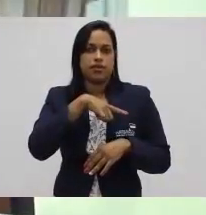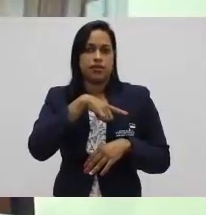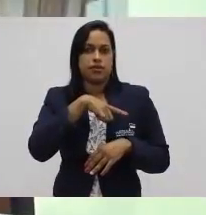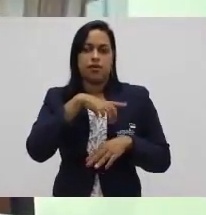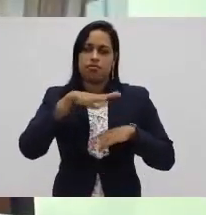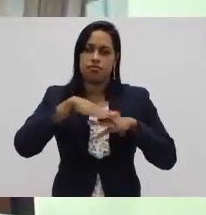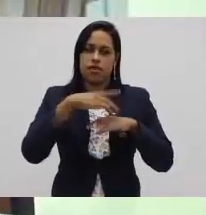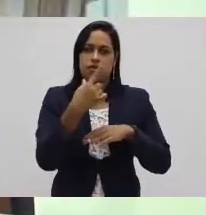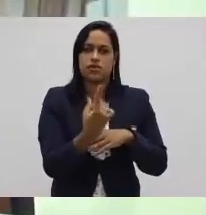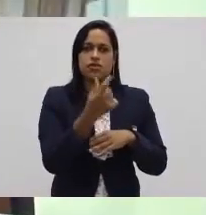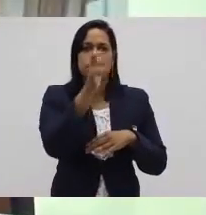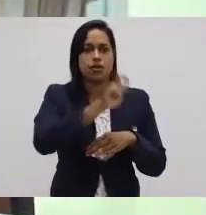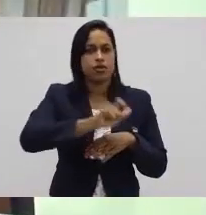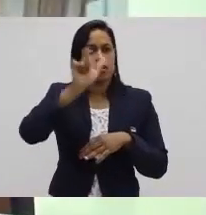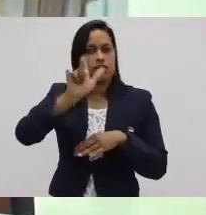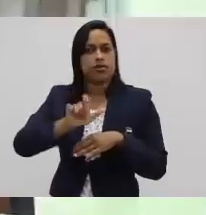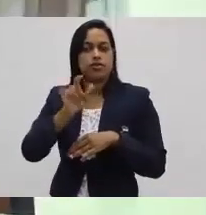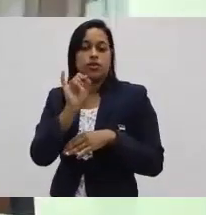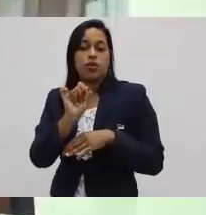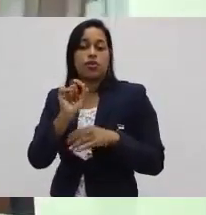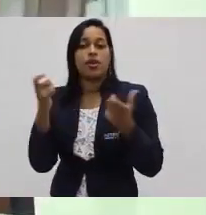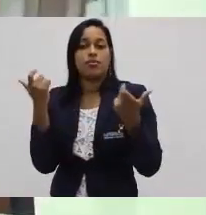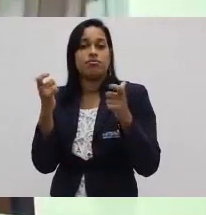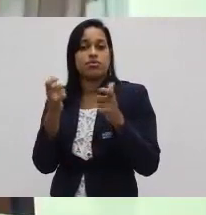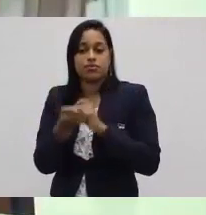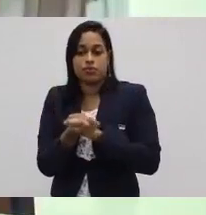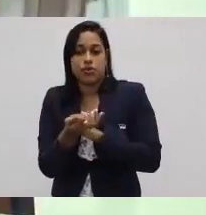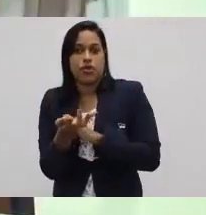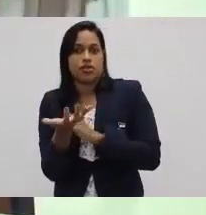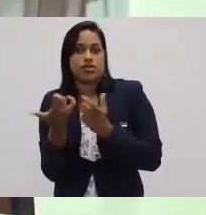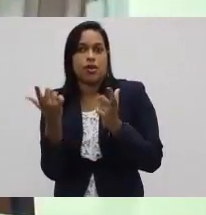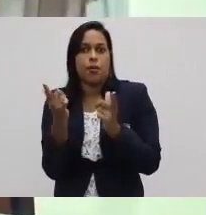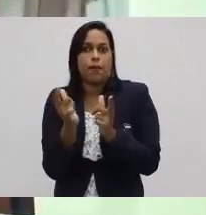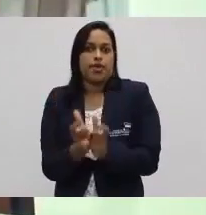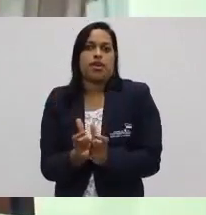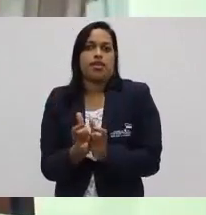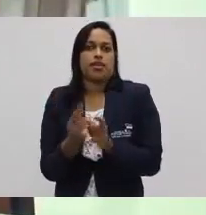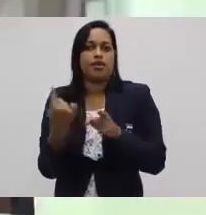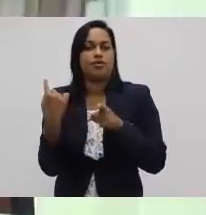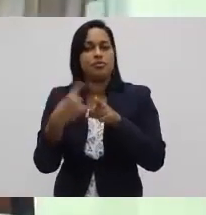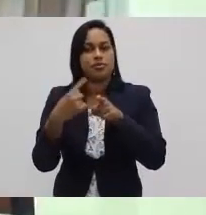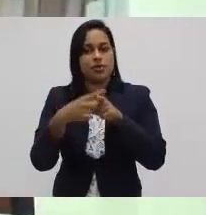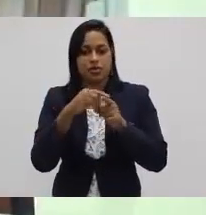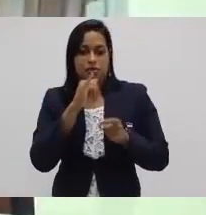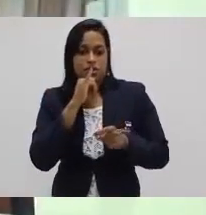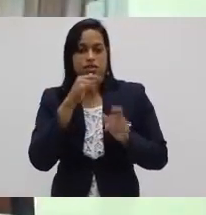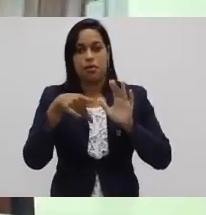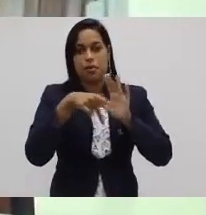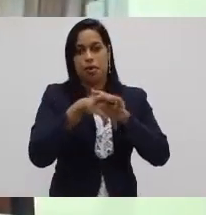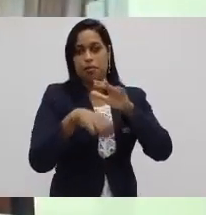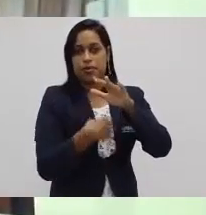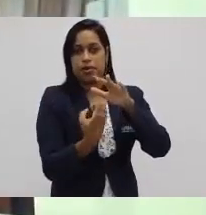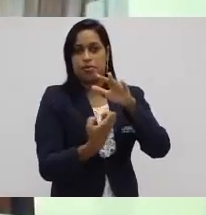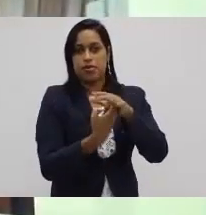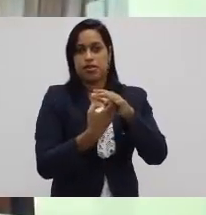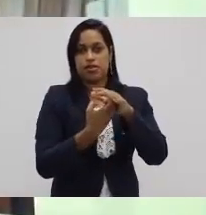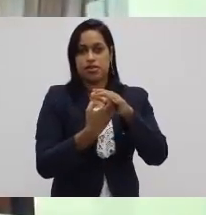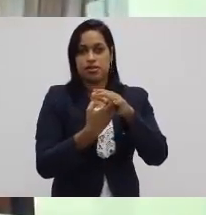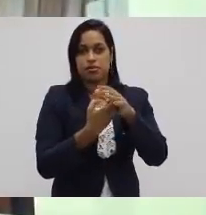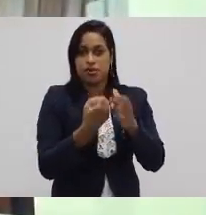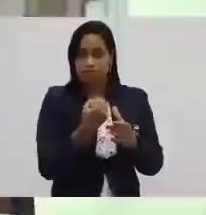uma característica é lotes pequenos. Lotes pequenos dos produtos fornecem para a empresa a possibilidade de